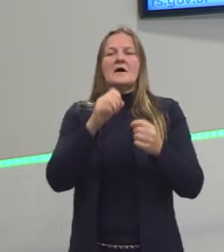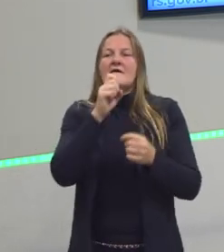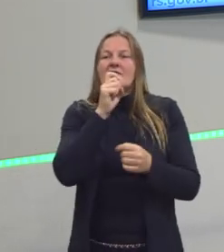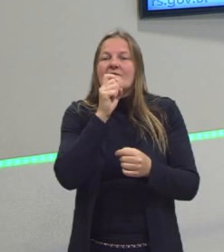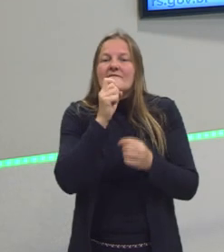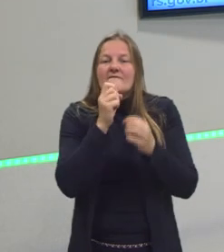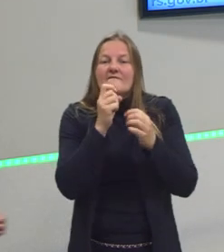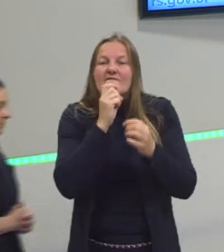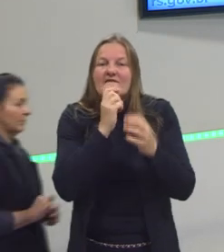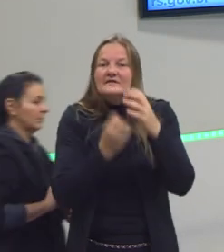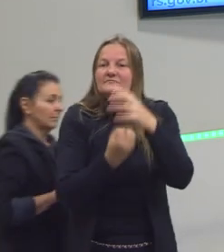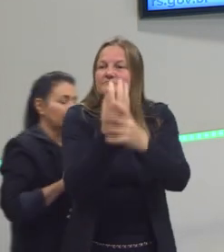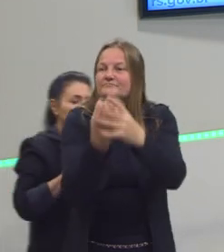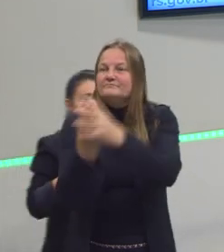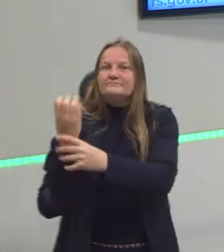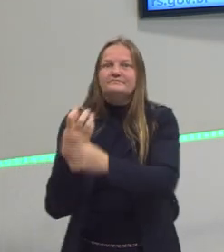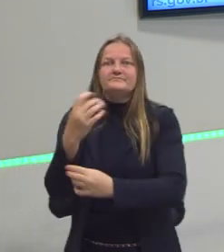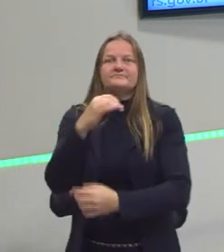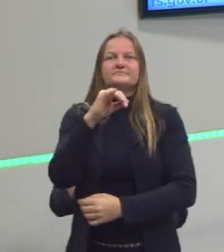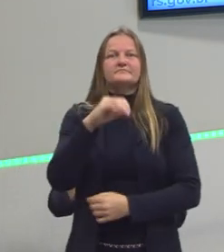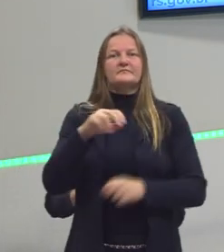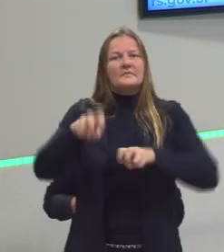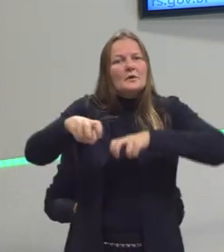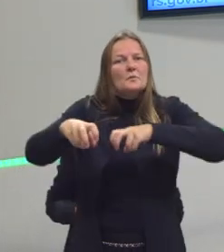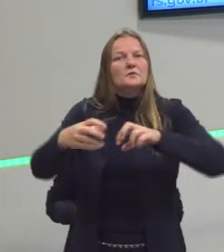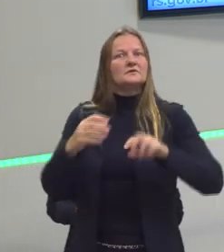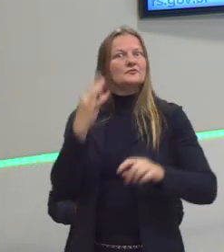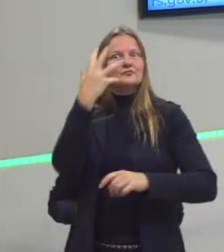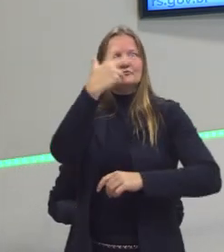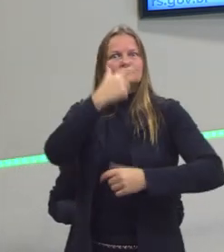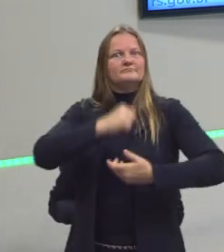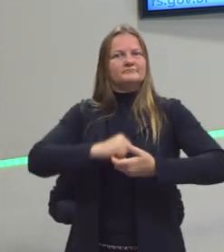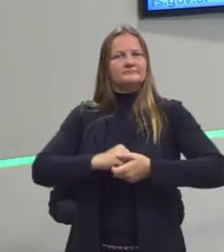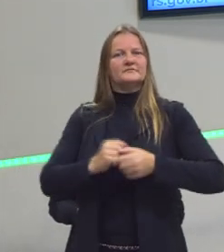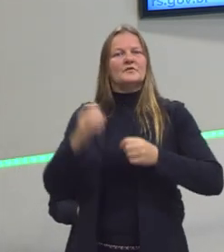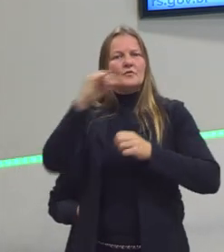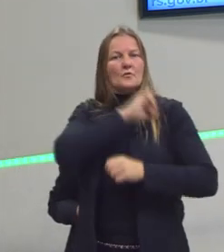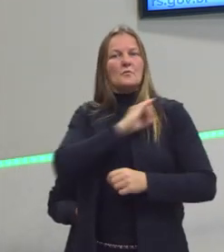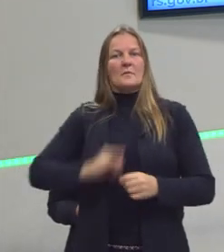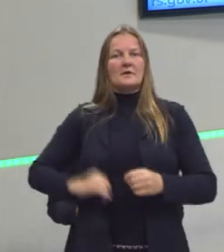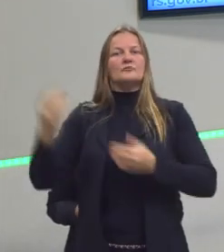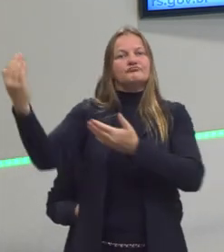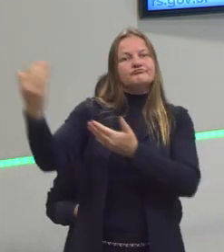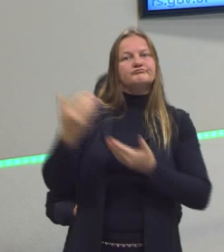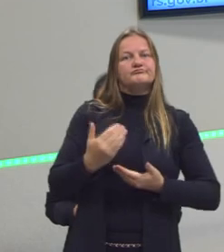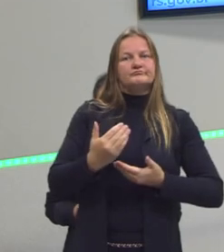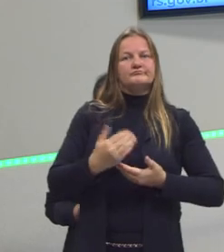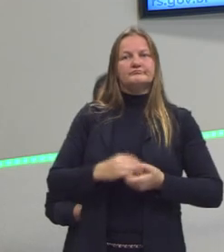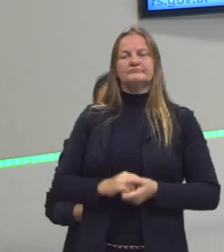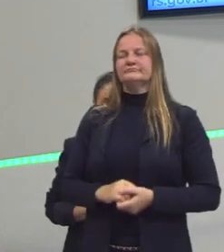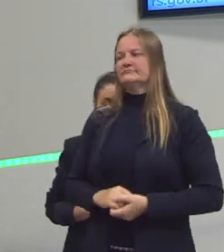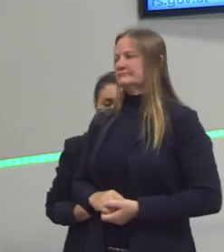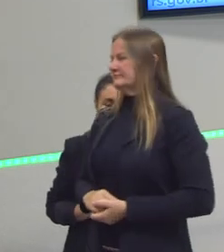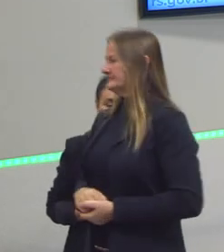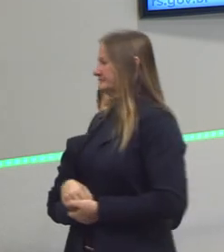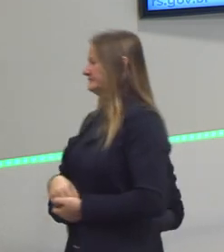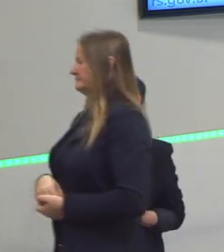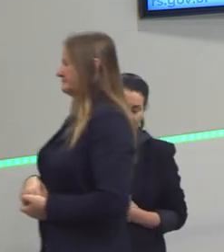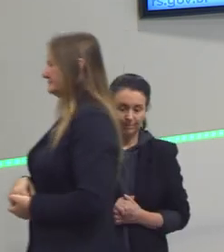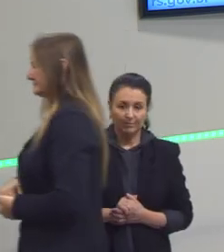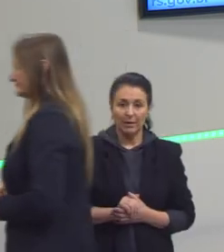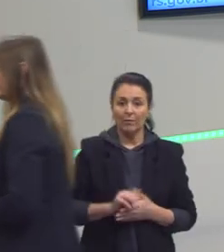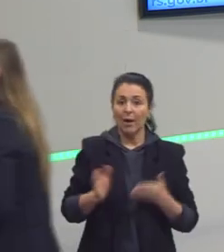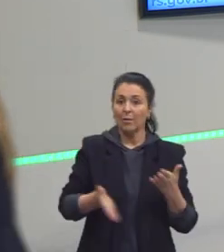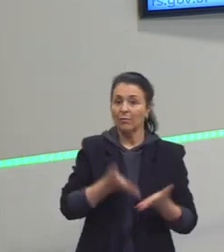a família real impulsiona algumas coisas aqui no Brasil que vão influenciando na formação da nossa identidade.